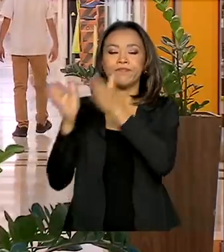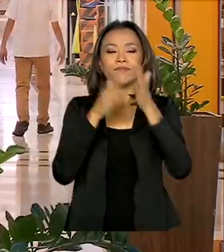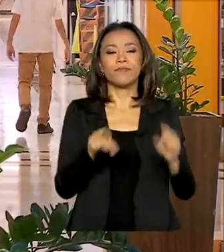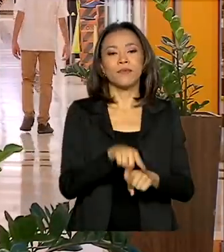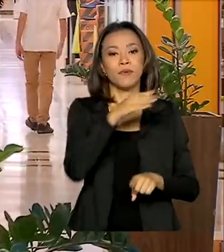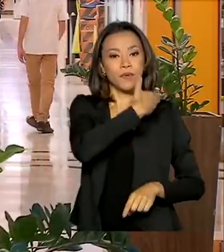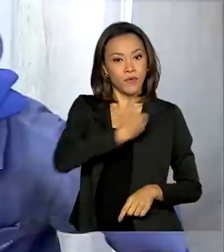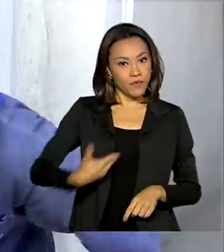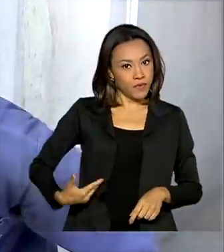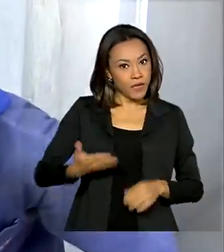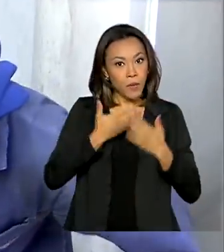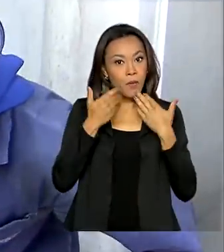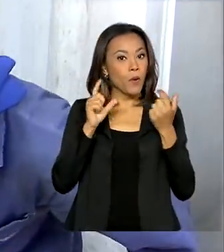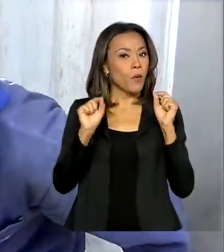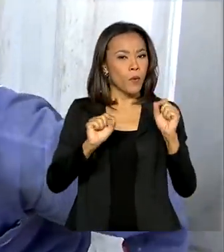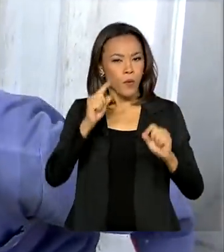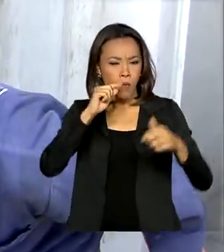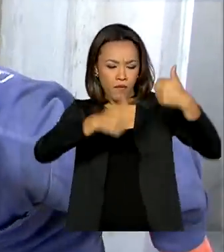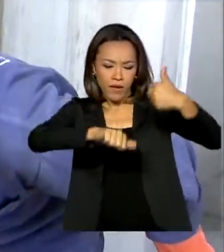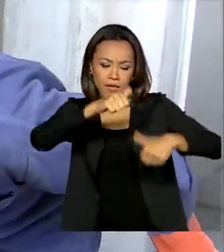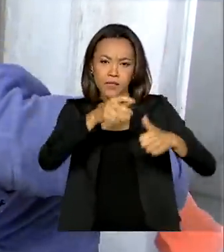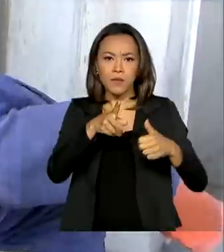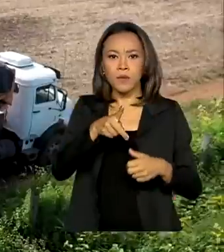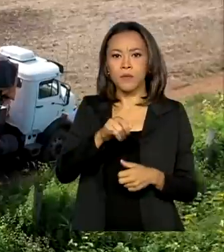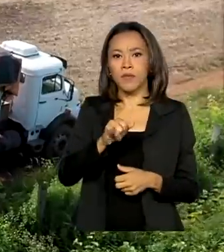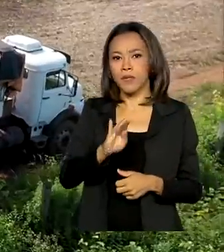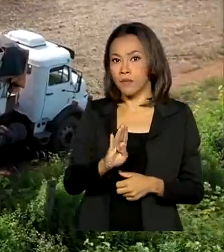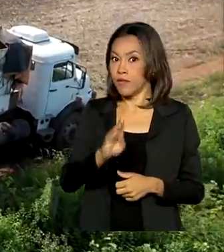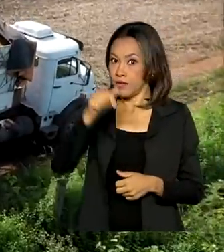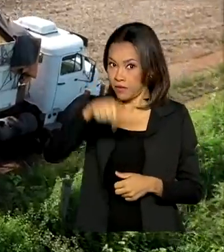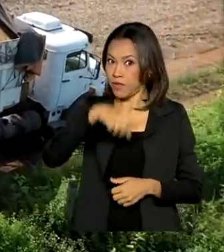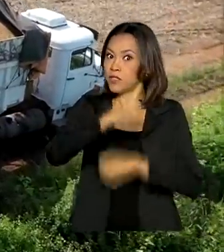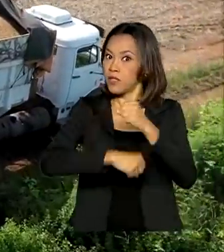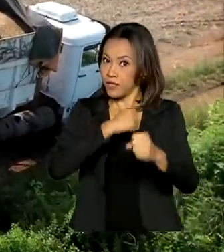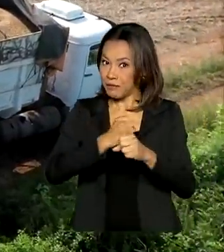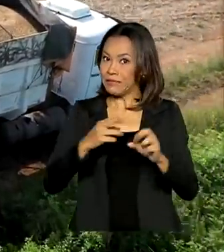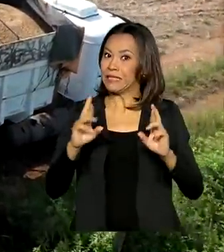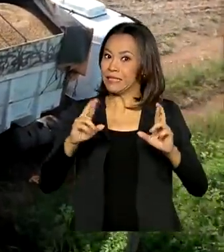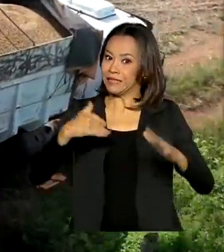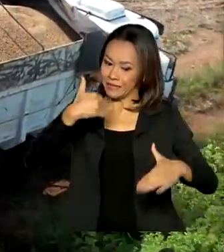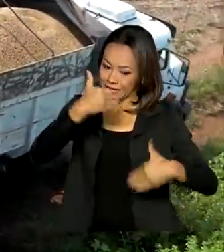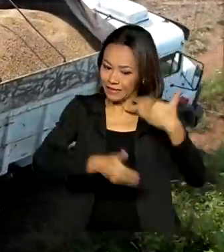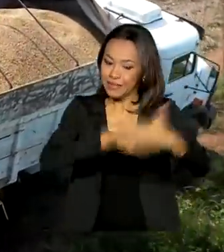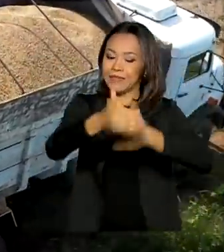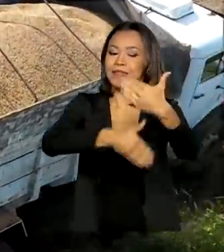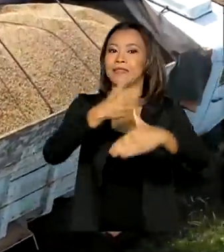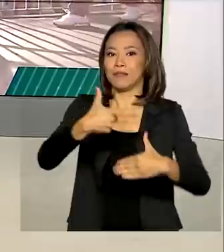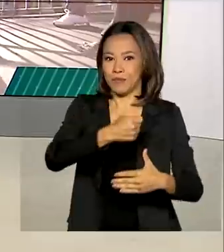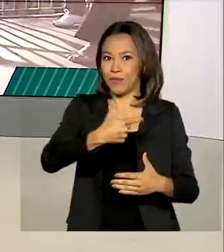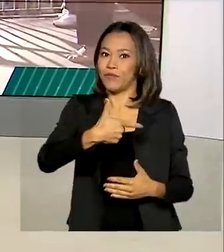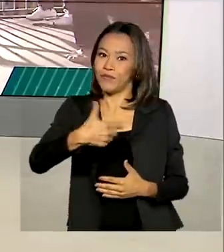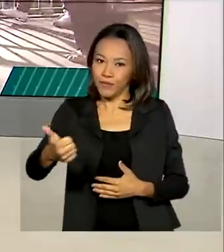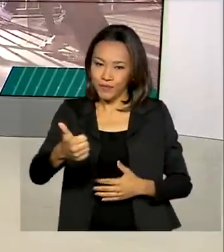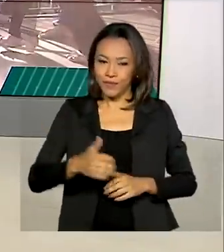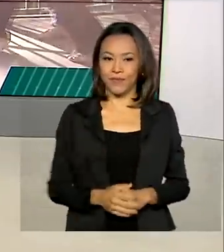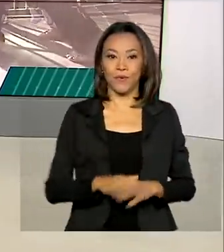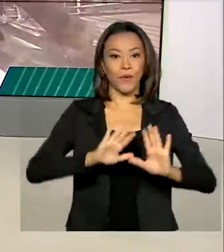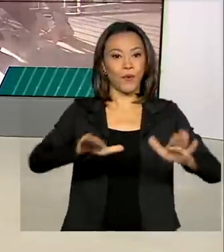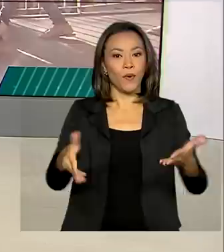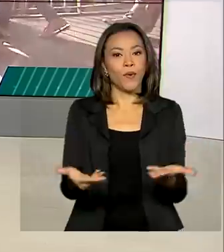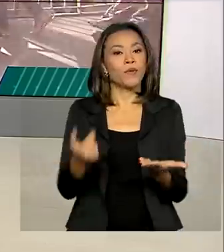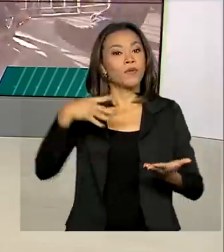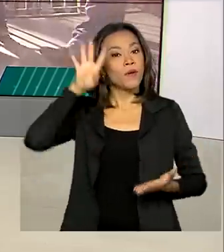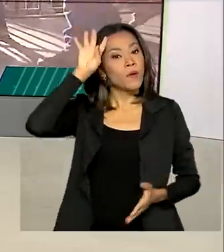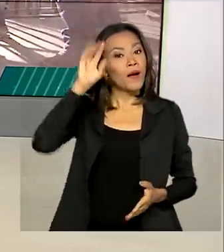melhorou a estimativa para o PIB deste ano e a expectativa é de crescimento para 2021. Hoje é